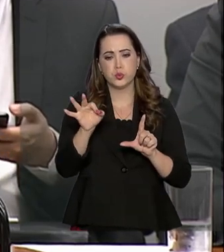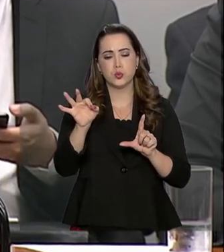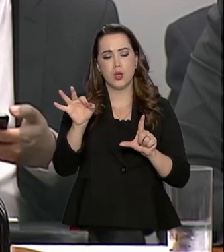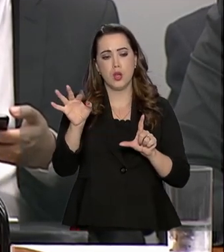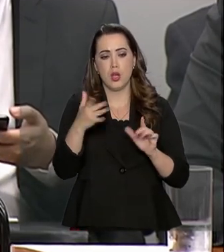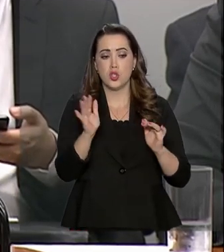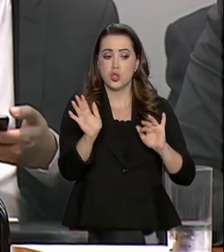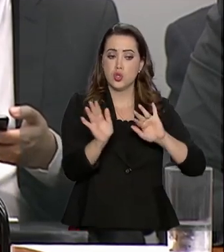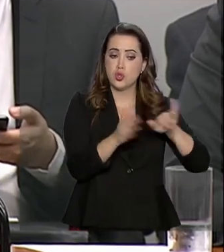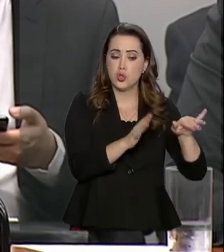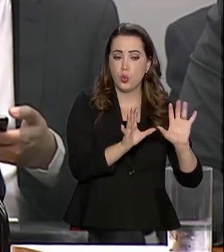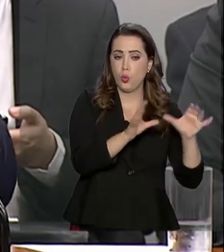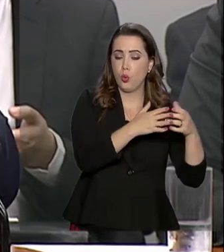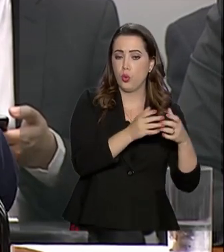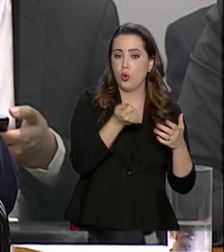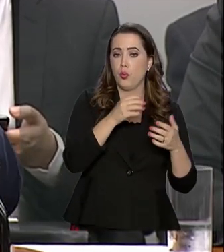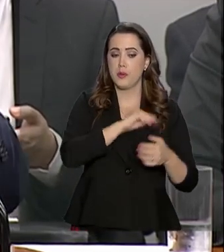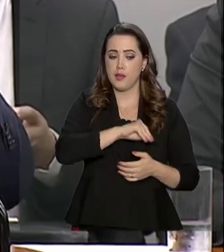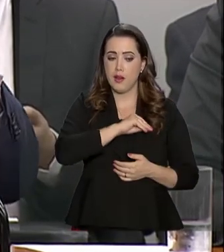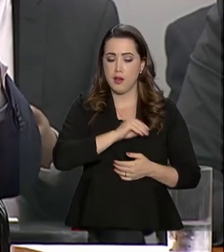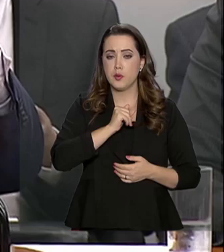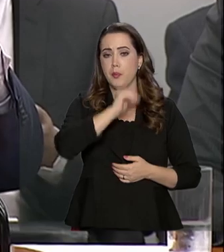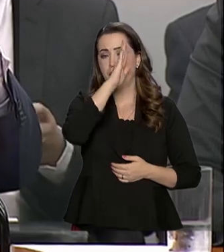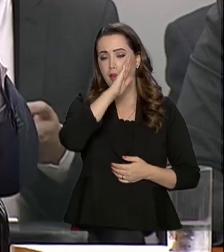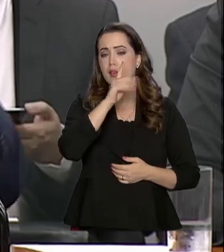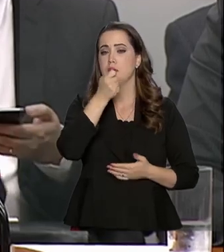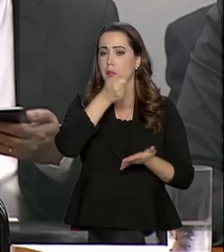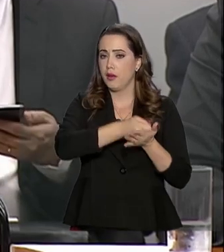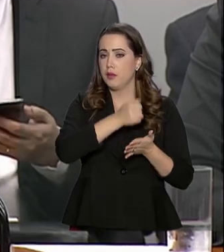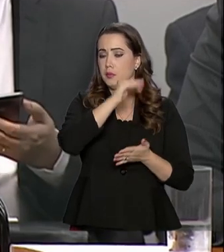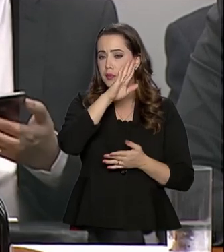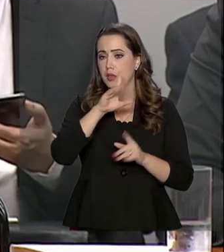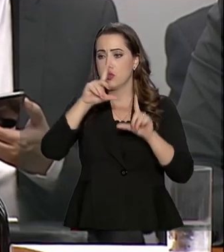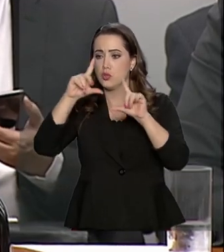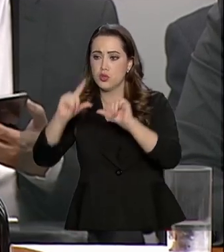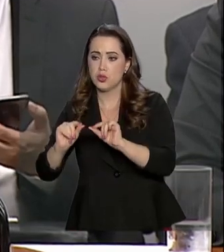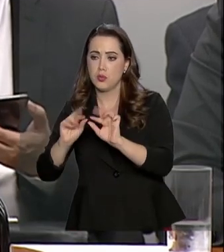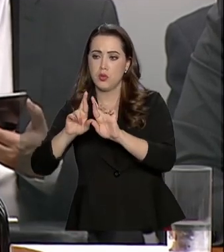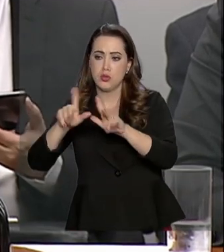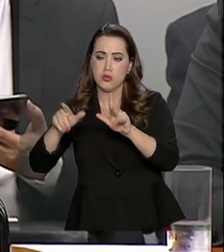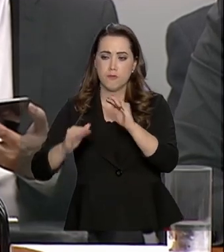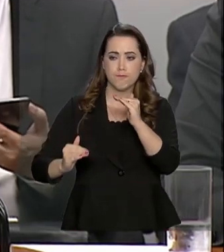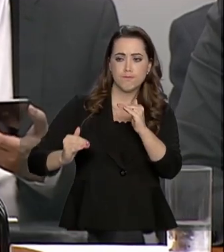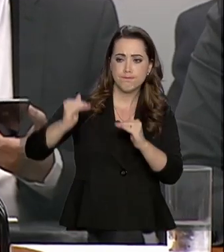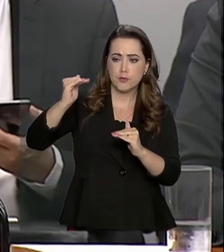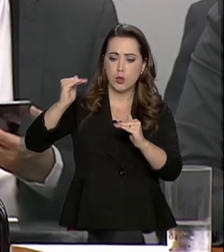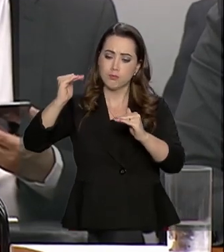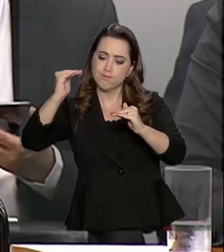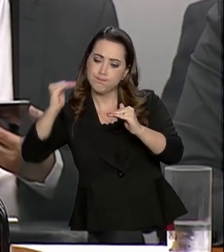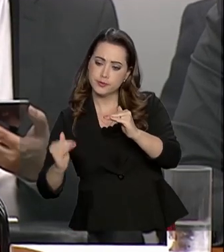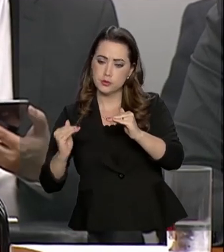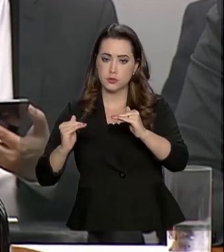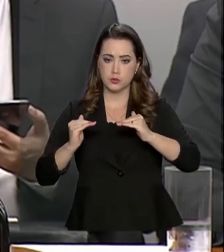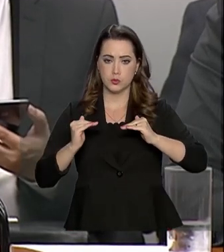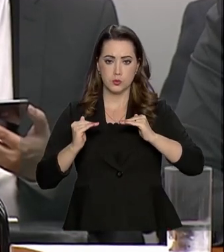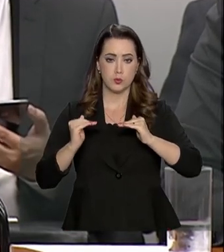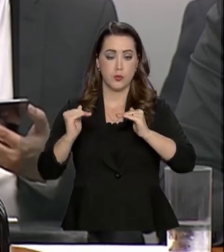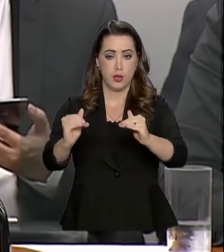privilégios, estamos reduzindo desigualdades sociais e estamos tentando recuperar